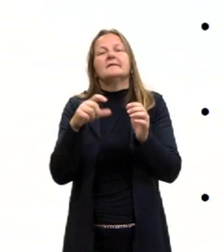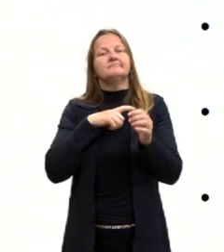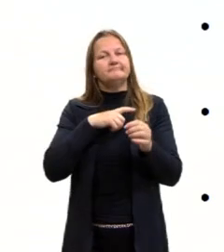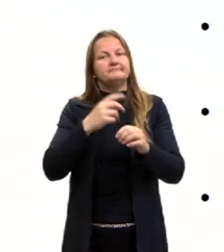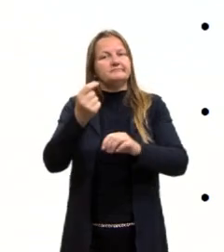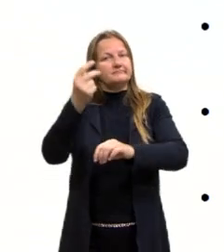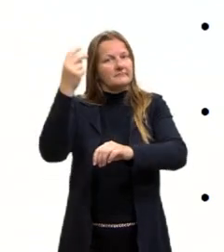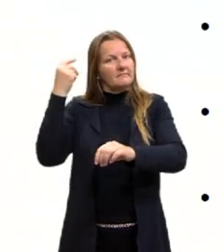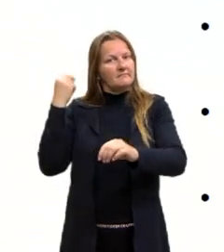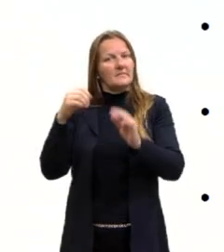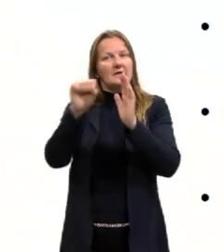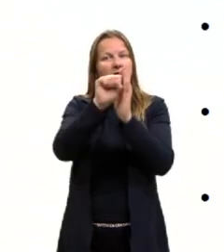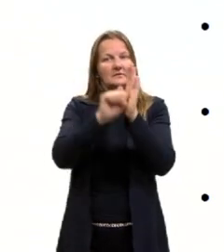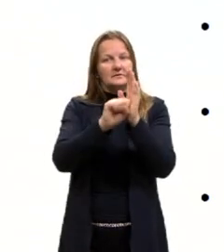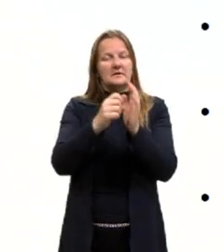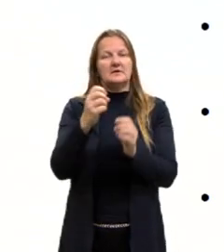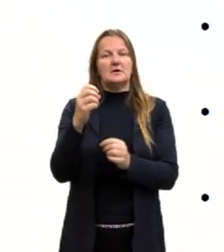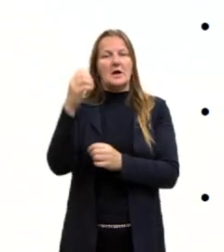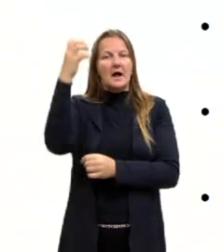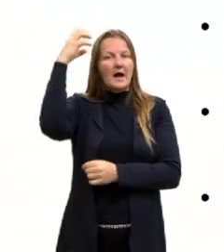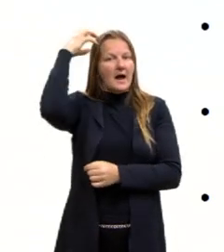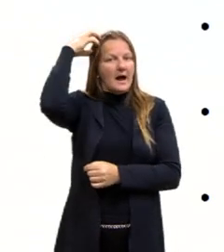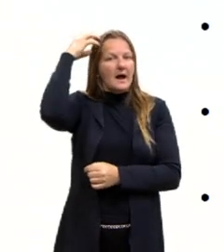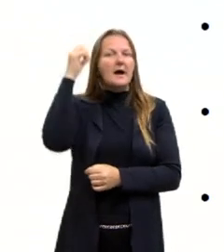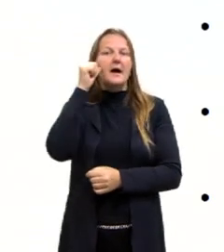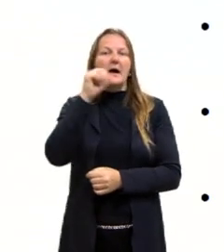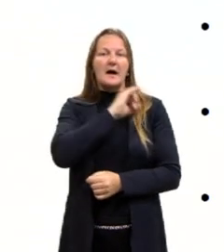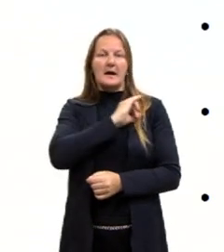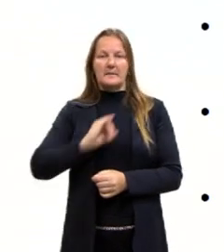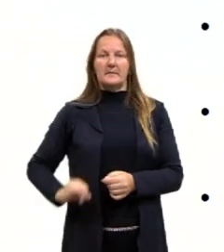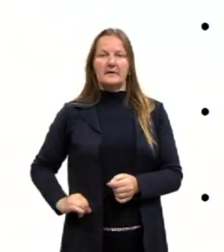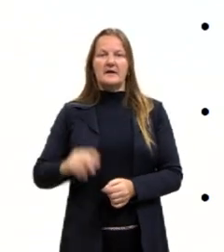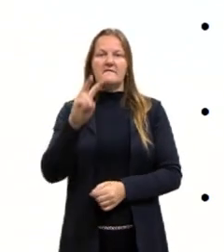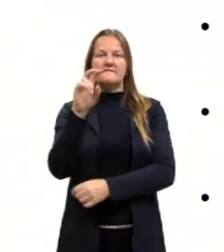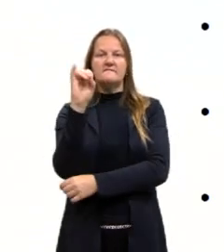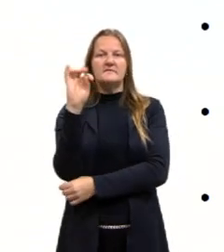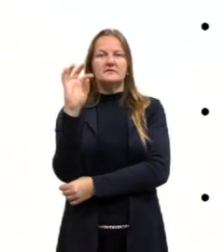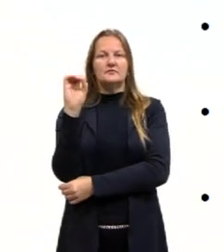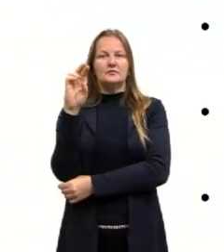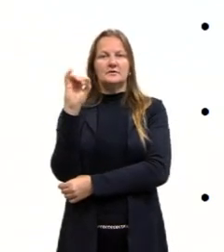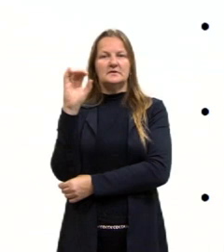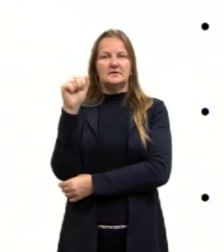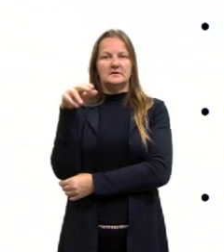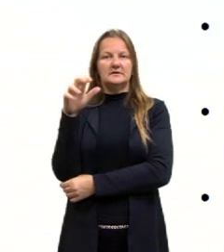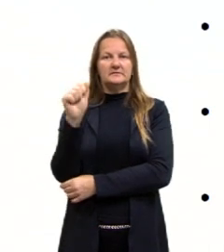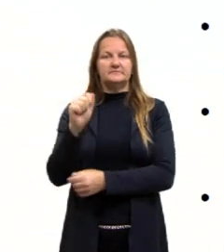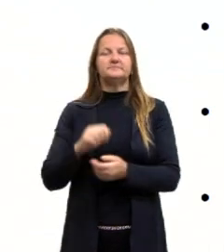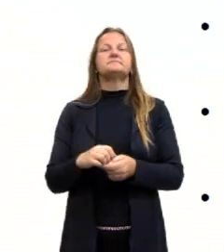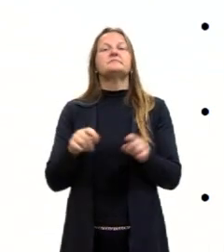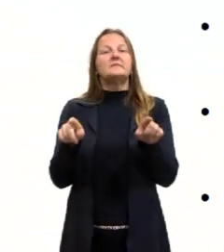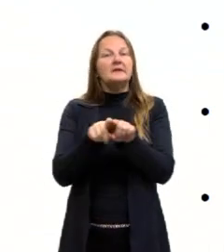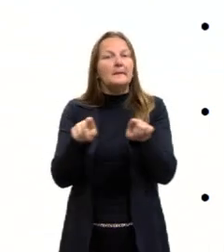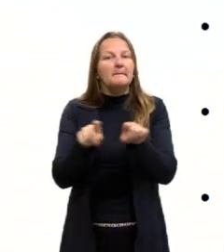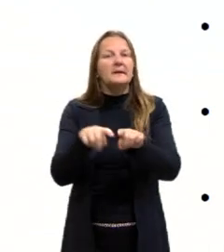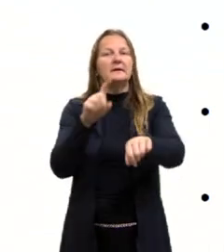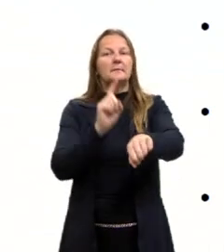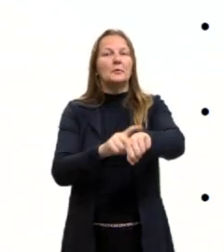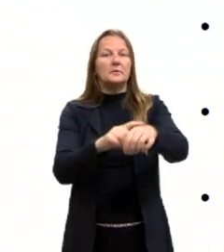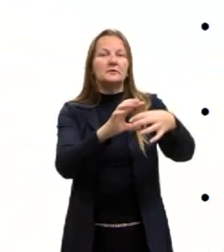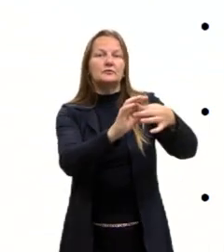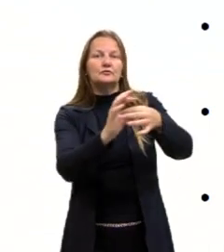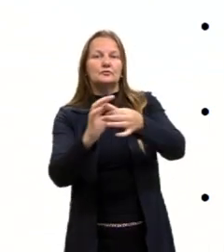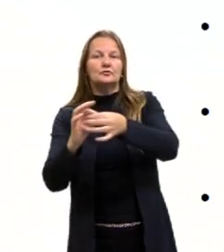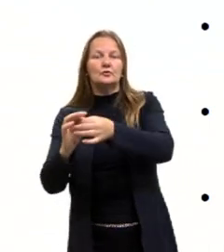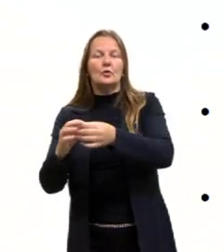muito esse período da era vitoriana. É um período bem importante da Inglaterra. E também é um momento em que o parlamento, a